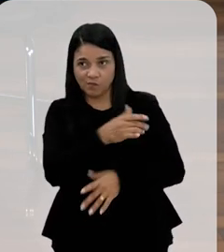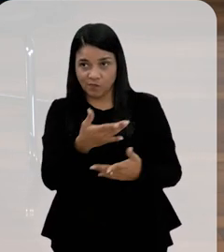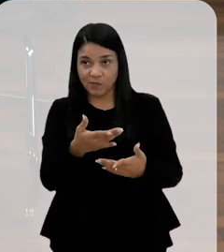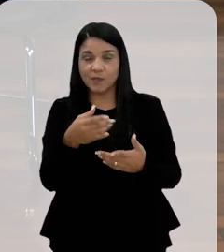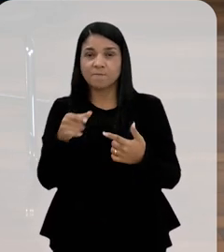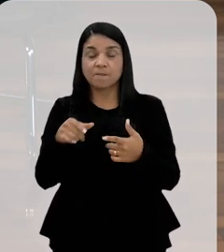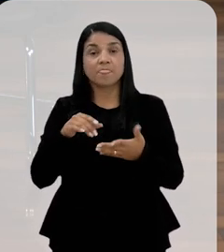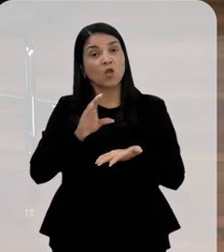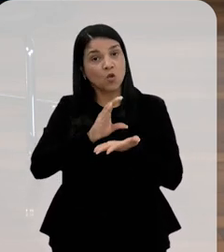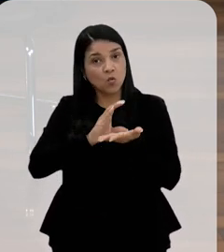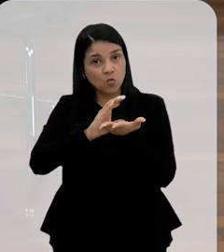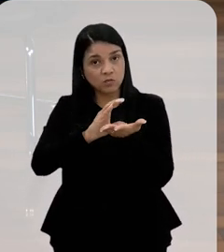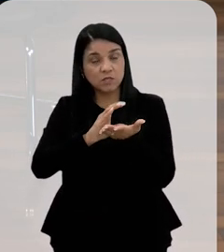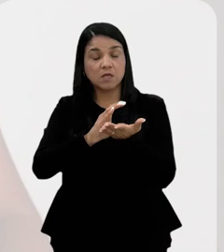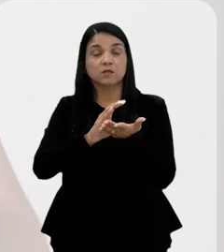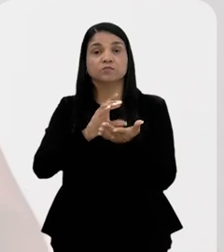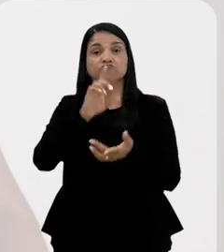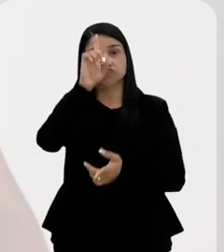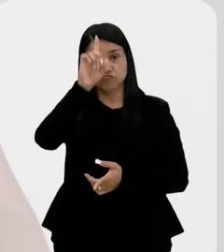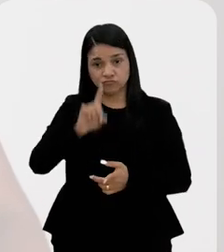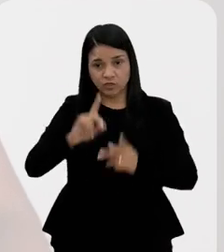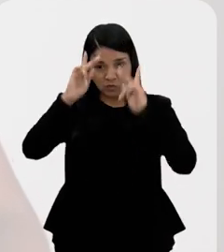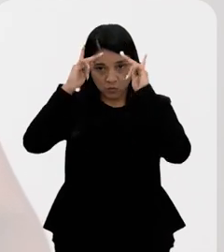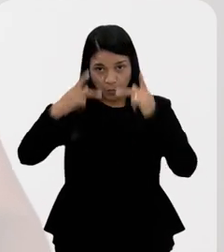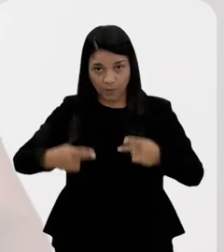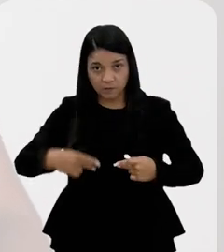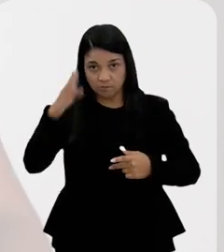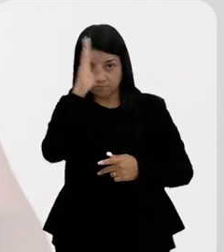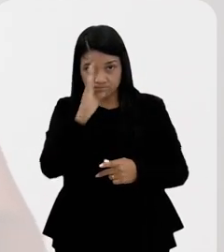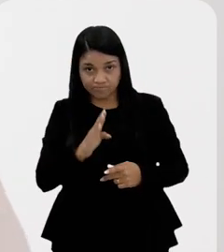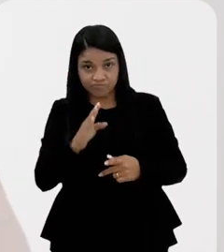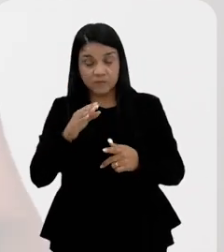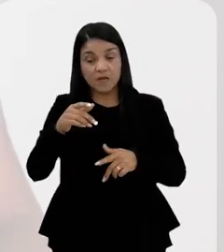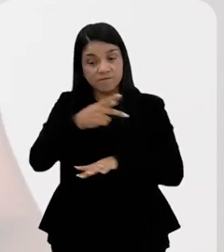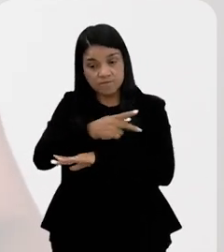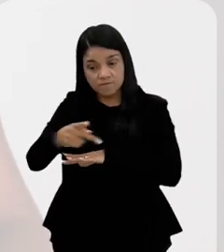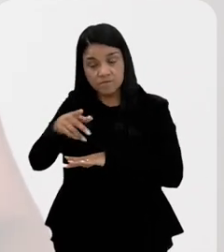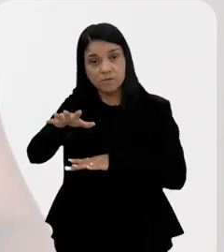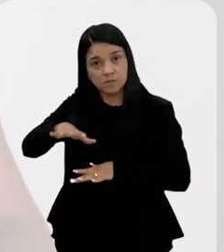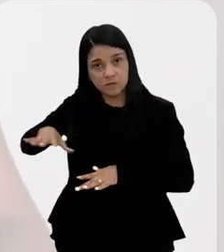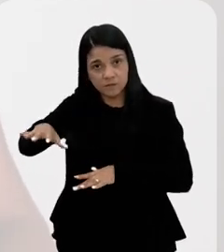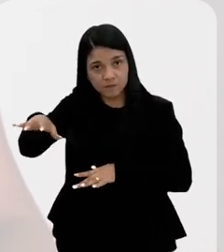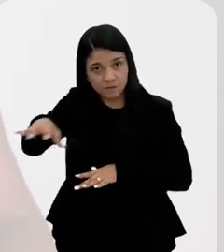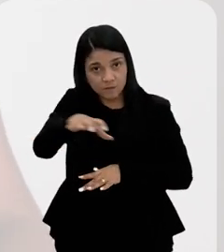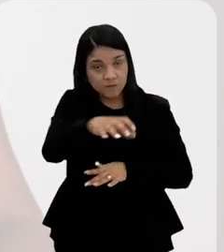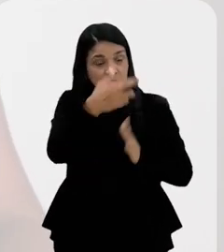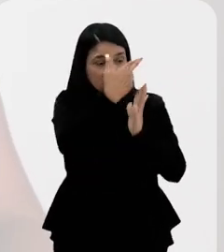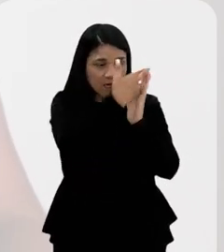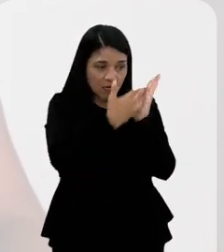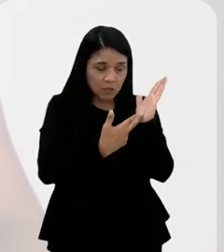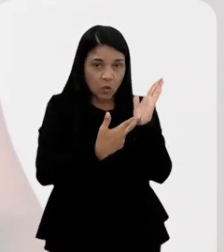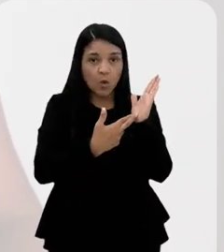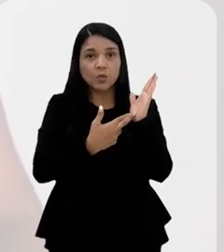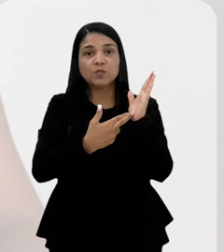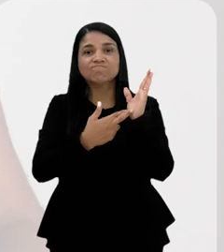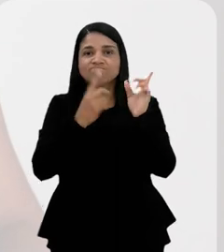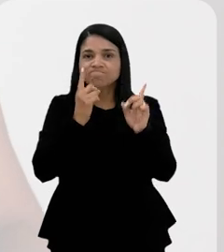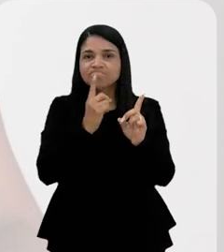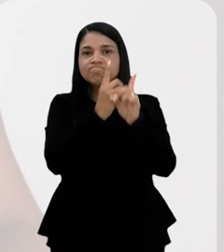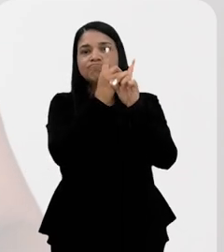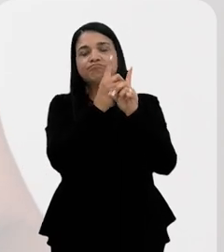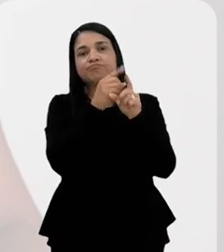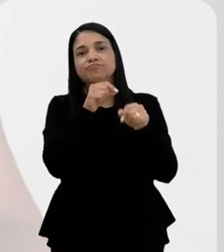Então, toda vez que o Conselho Nacional dos Direitos Humanos vai em missão a um território, a gente produz um relatório com